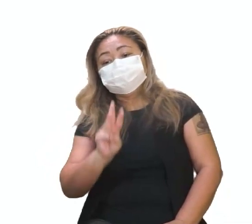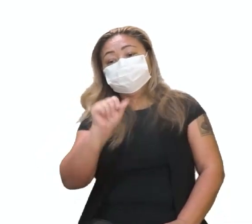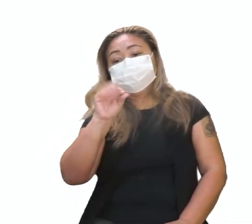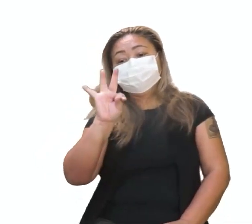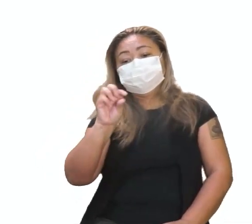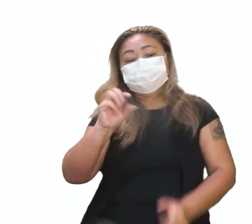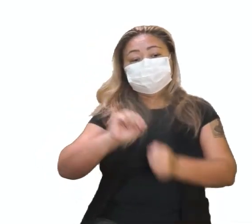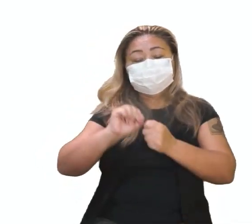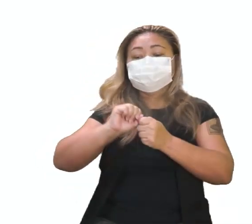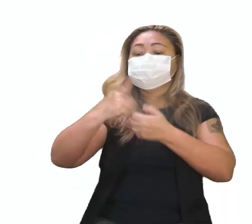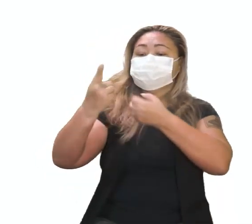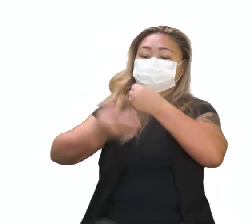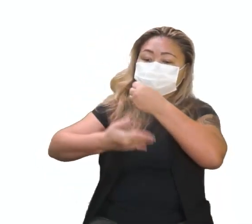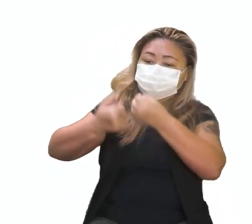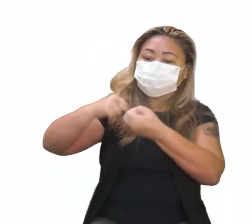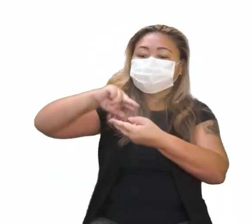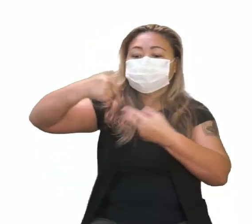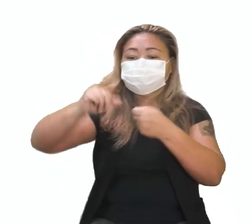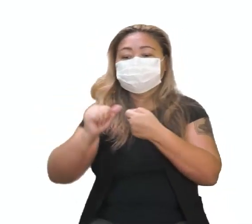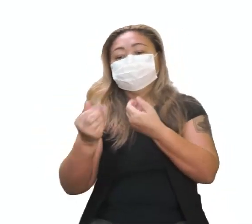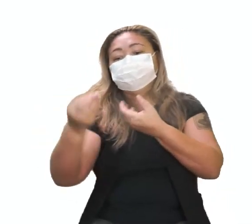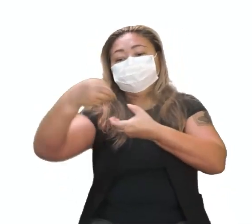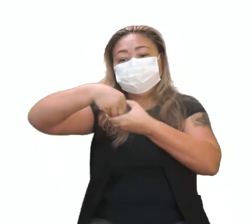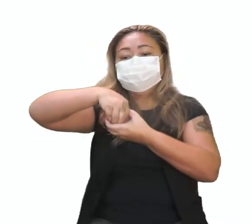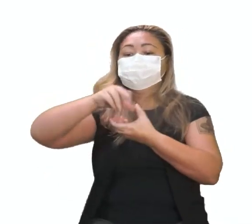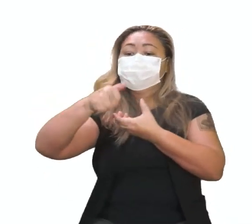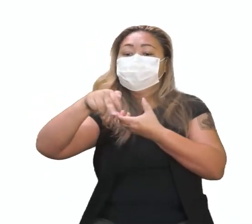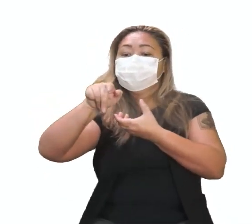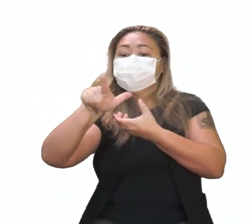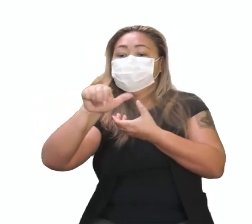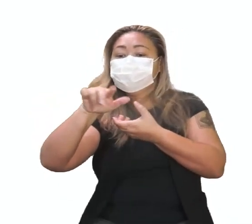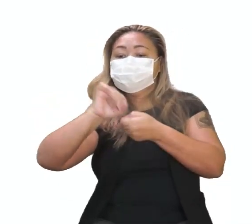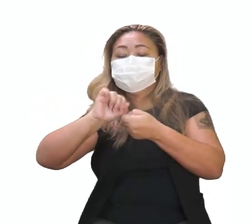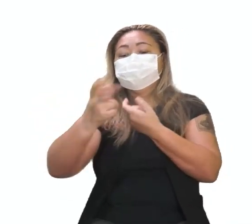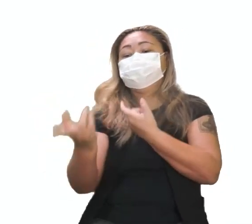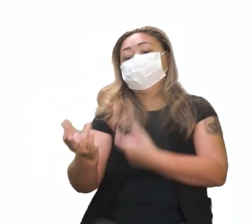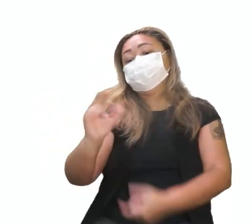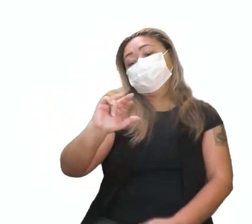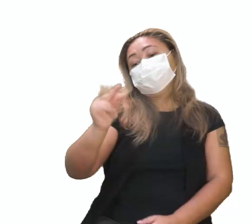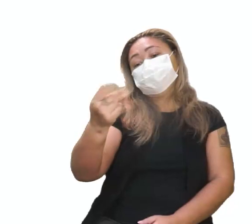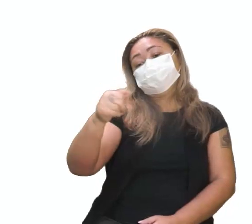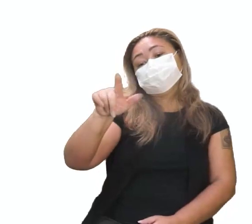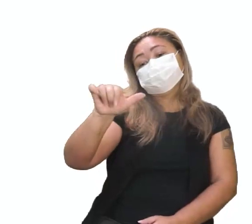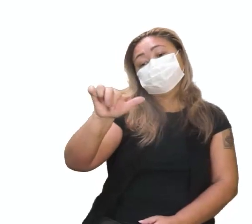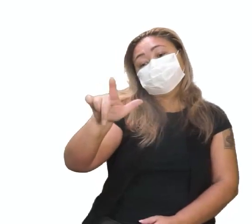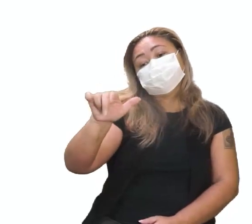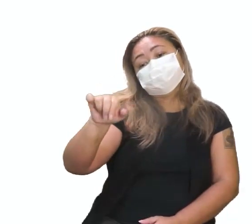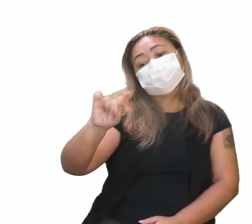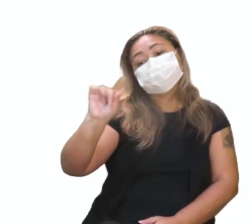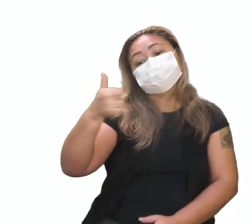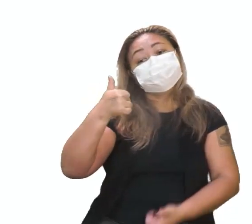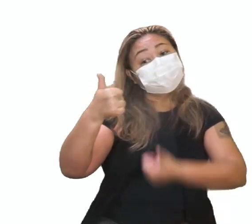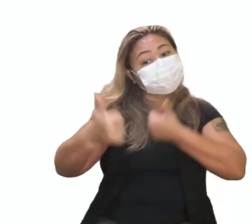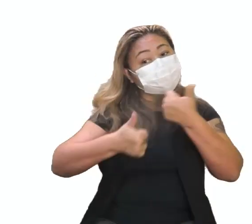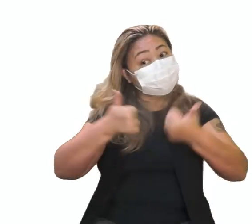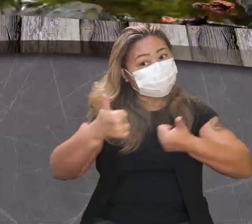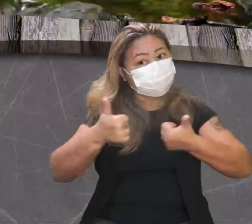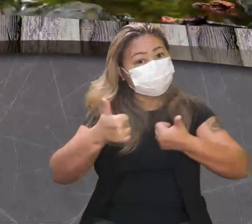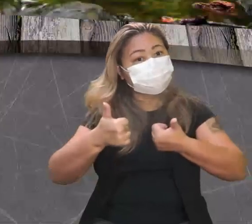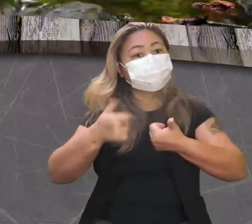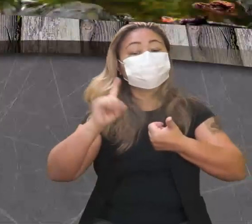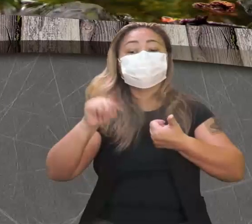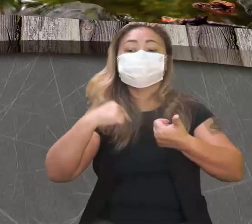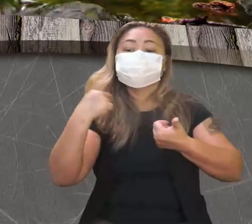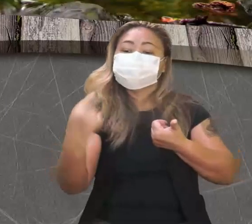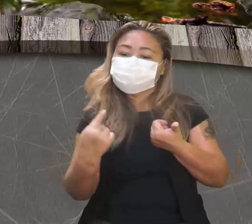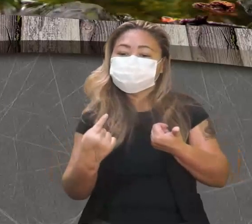informações das bases nitrogenadas, adenina, citosina, guanina e timina. Beleza, galera? Então, essa, olha aqui pra mim. Essa